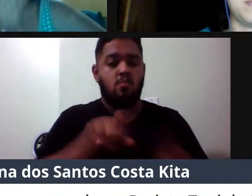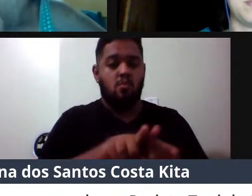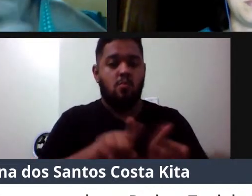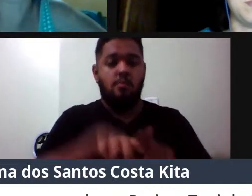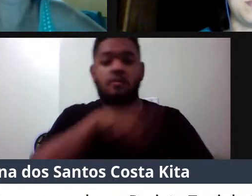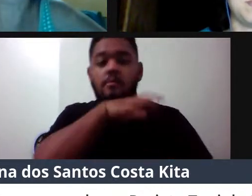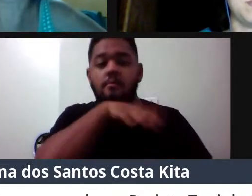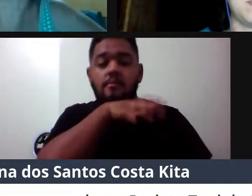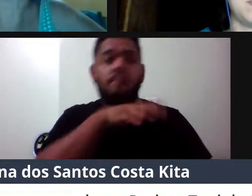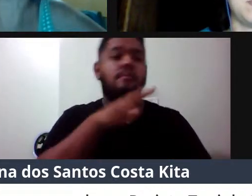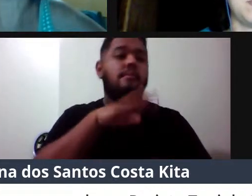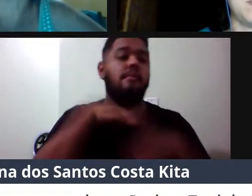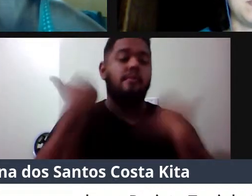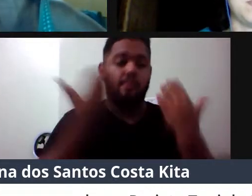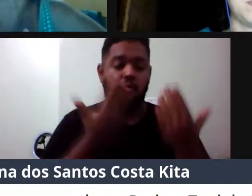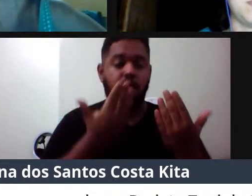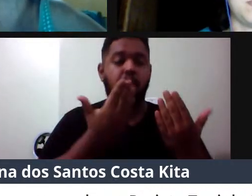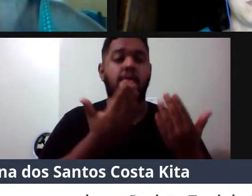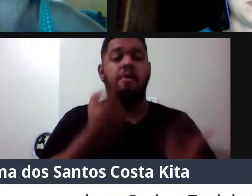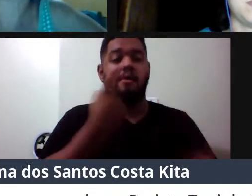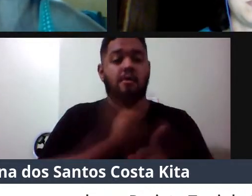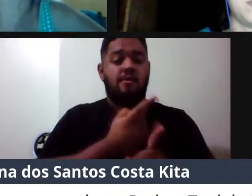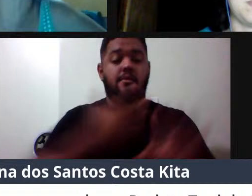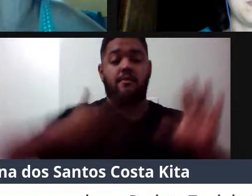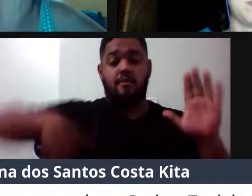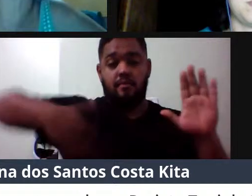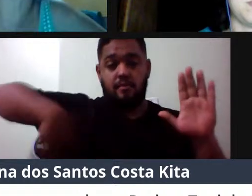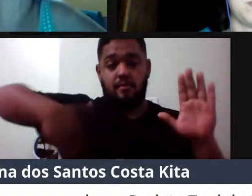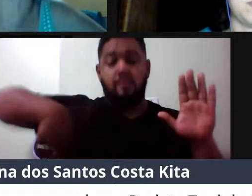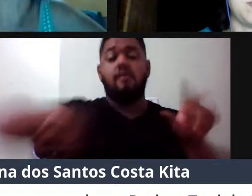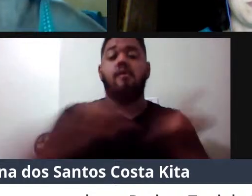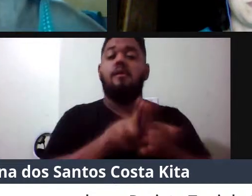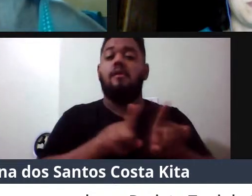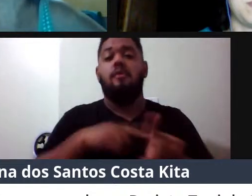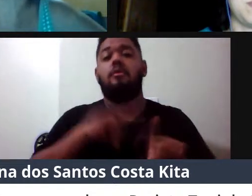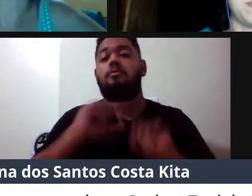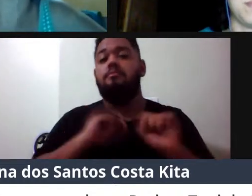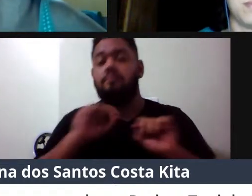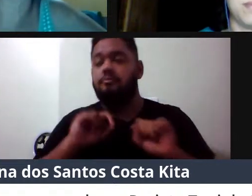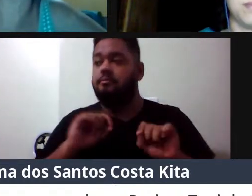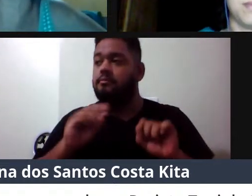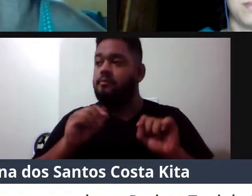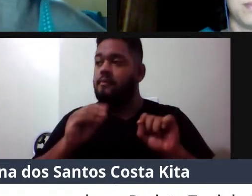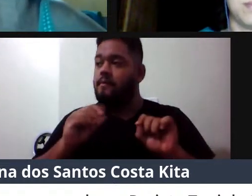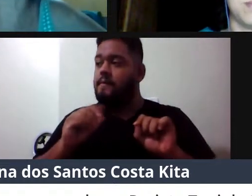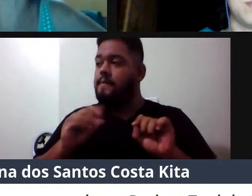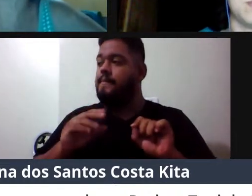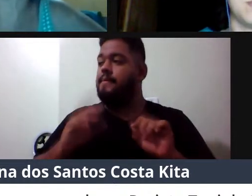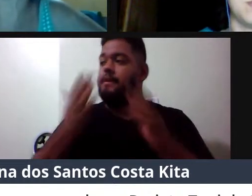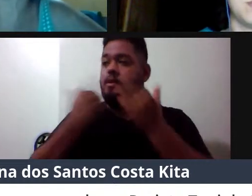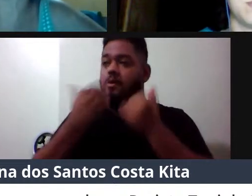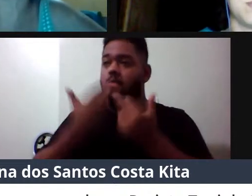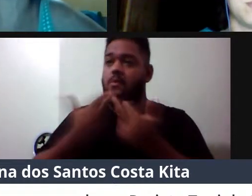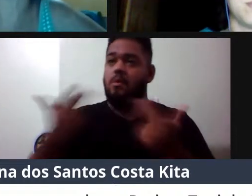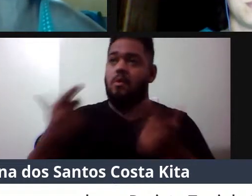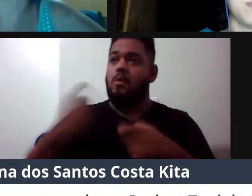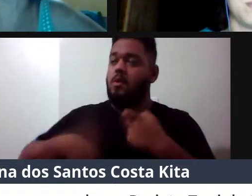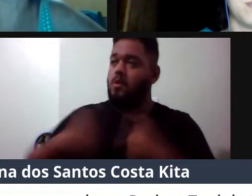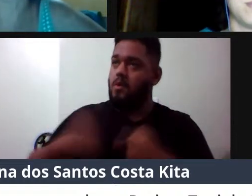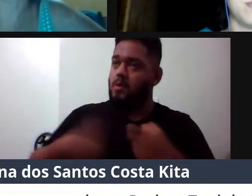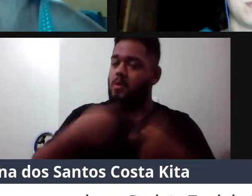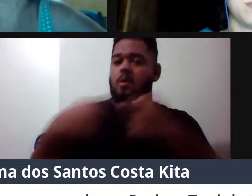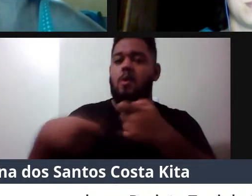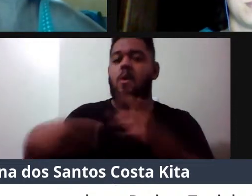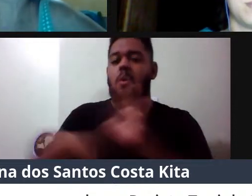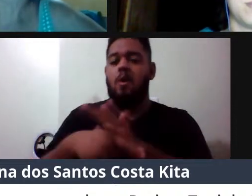mortos, que são recolhidos nas praias, envolvendo dieta, envolvendo contaminação, reprodução, uma série de aspectos da